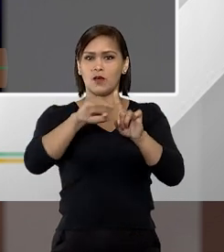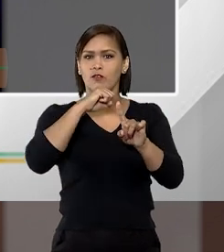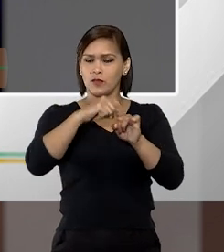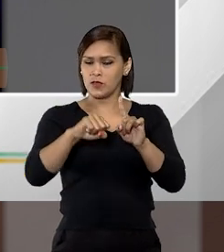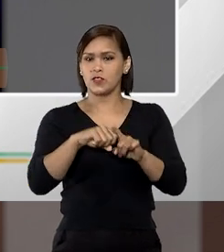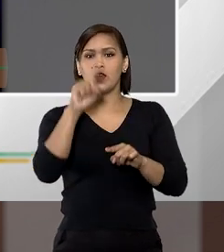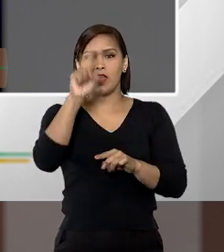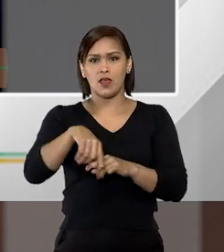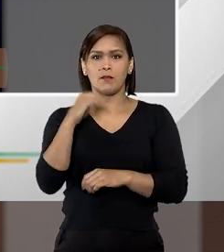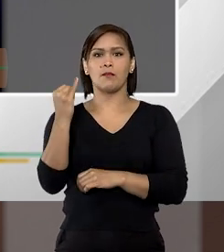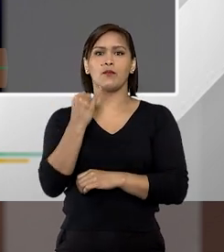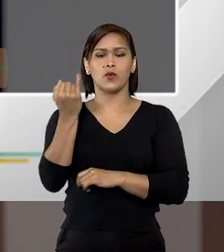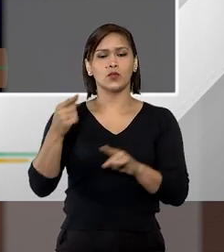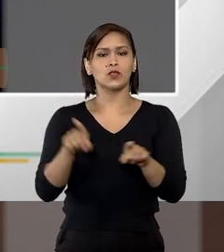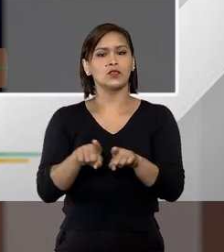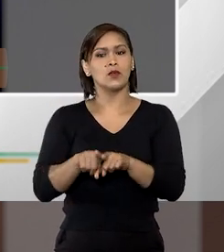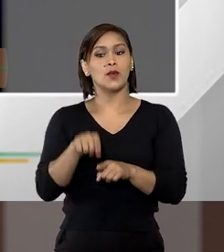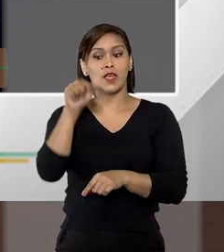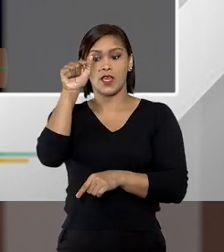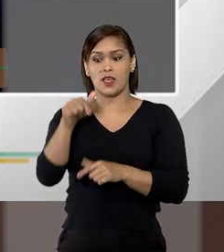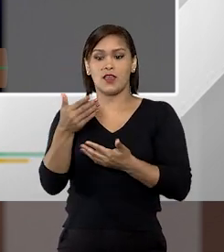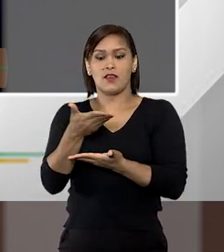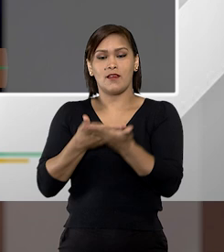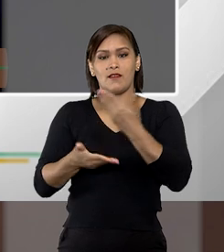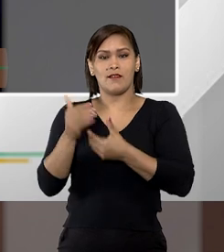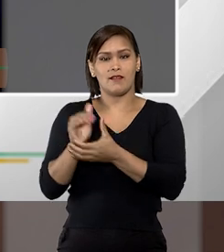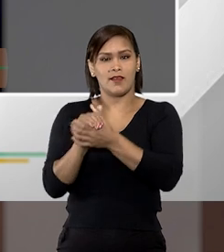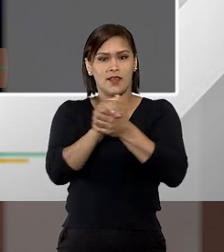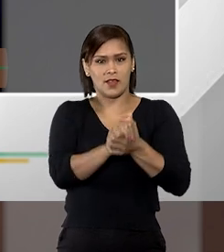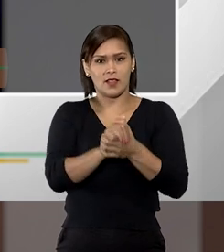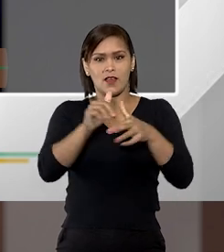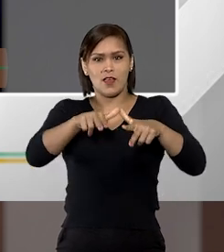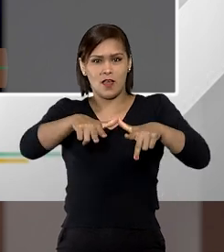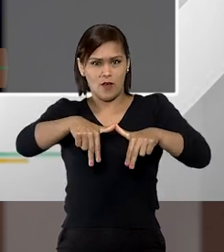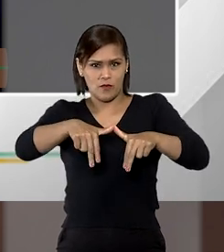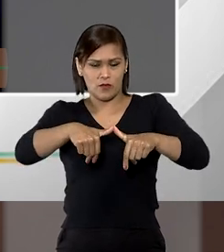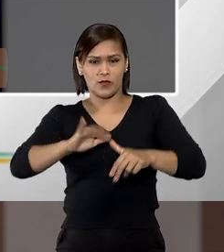irrelevante que nessa relação homoafetiva